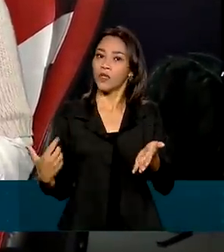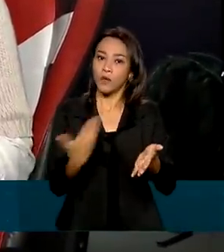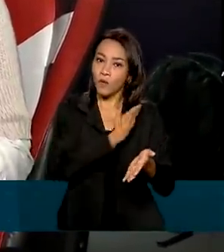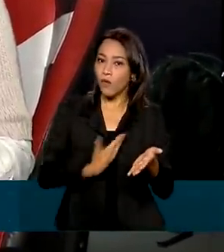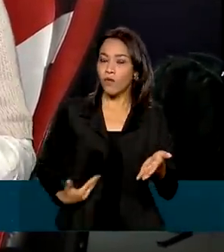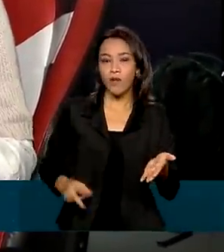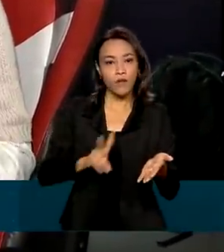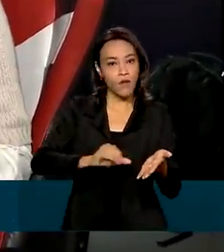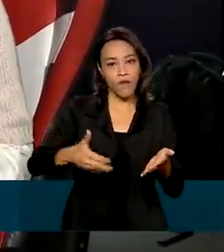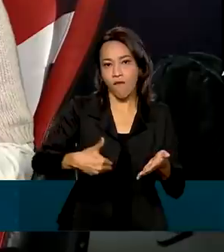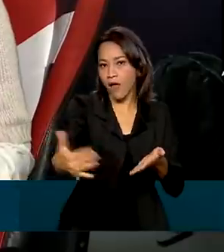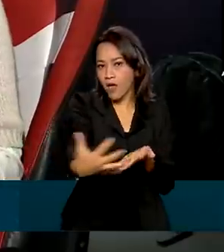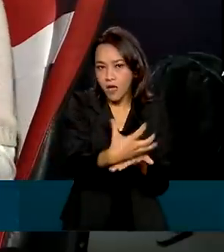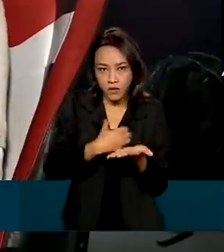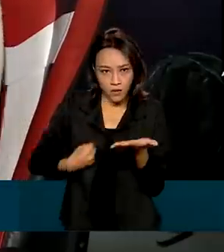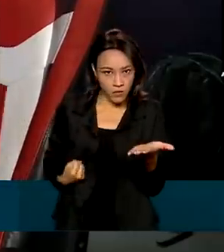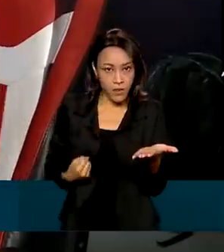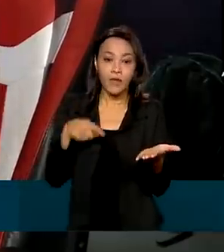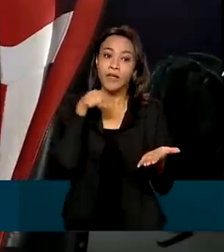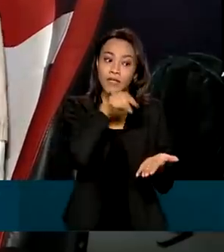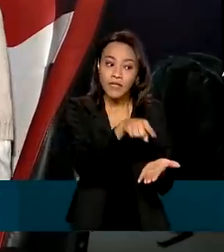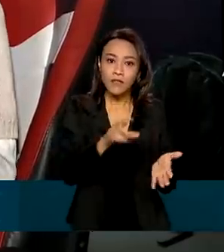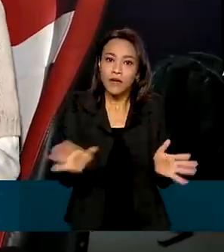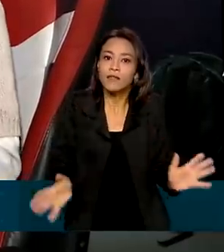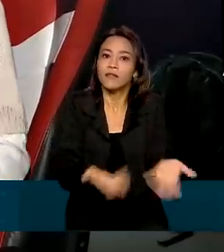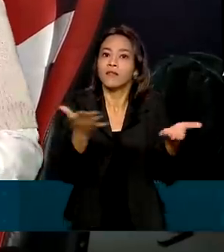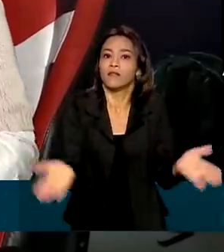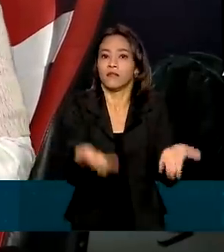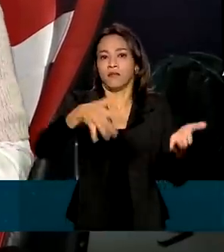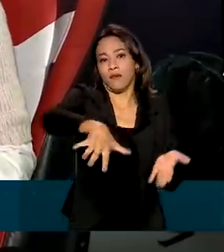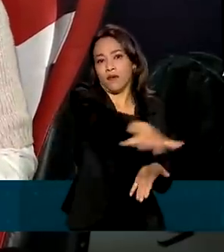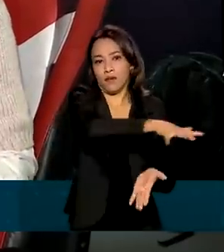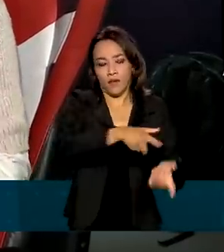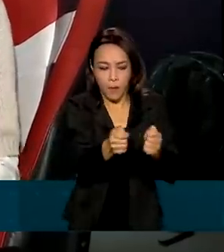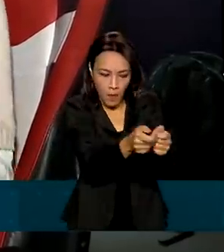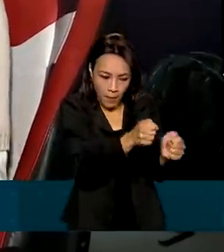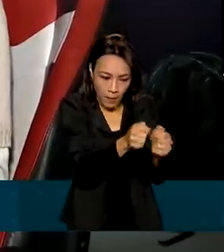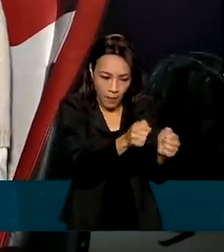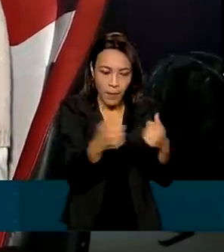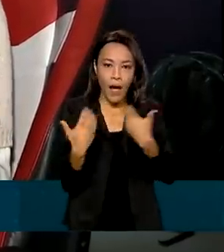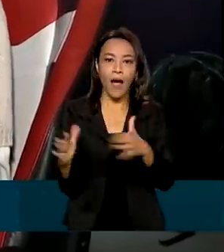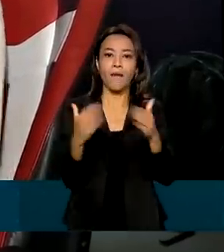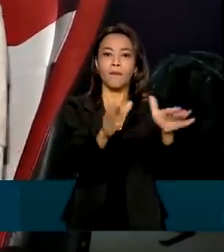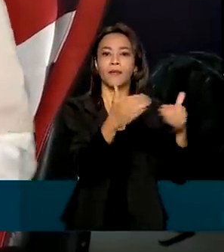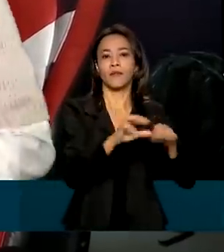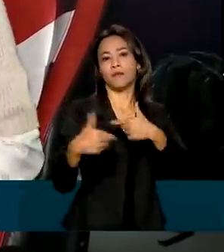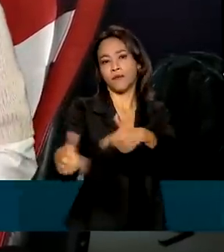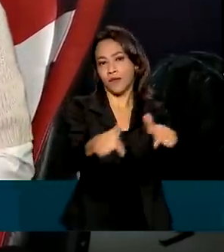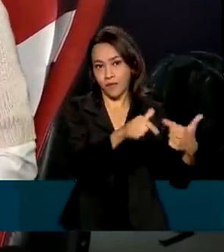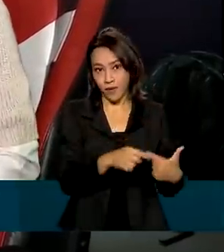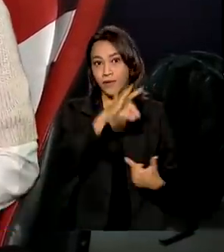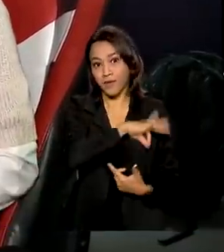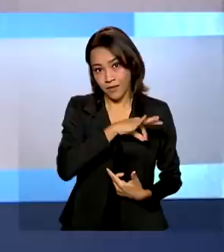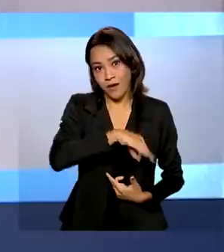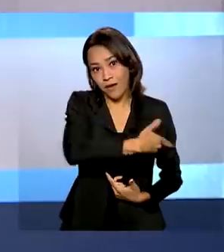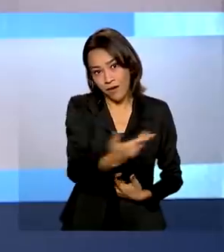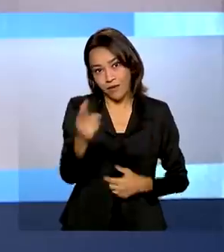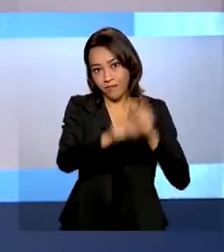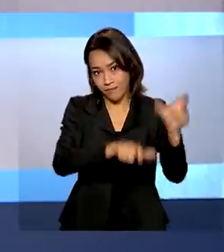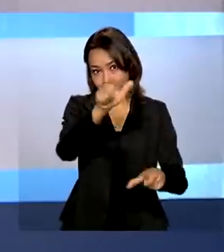deve incentivar ainda mais um setor já milionário, gerando mais emprego e renda para a população.